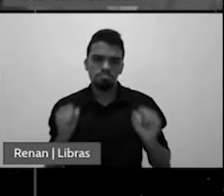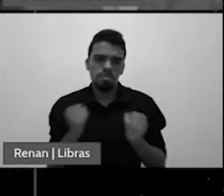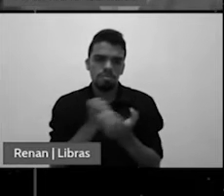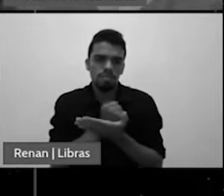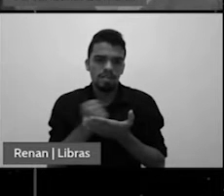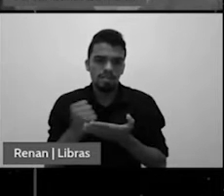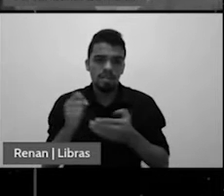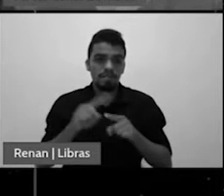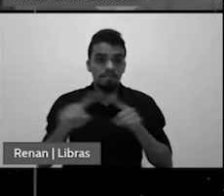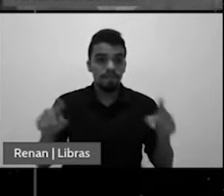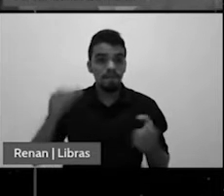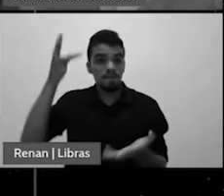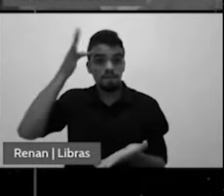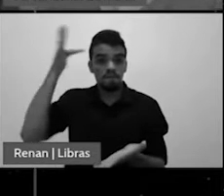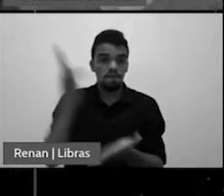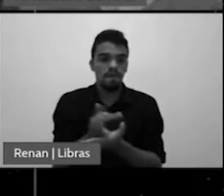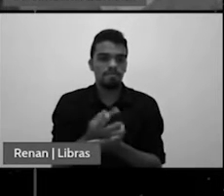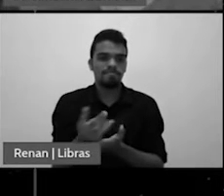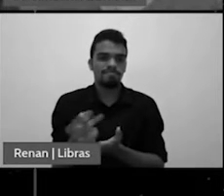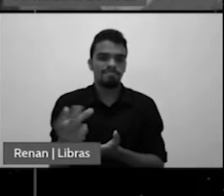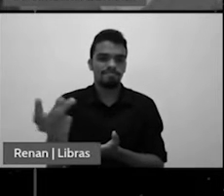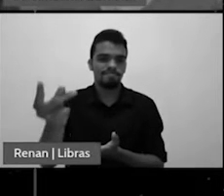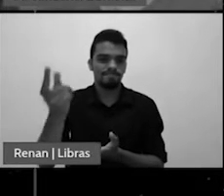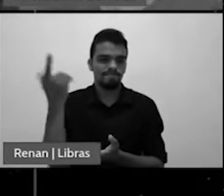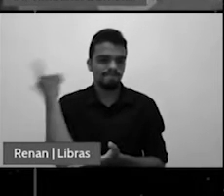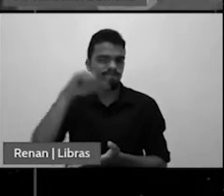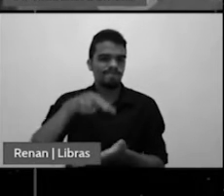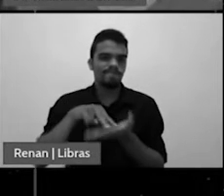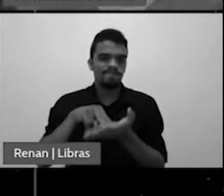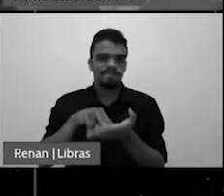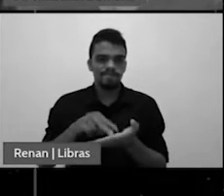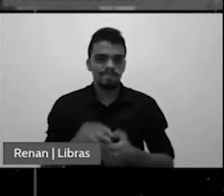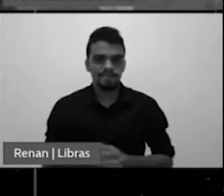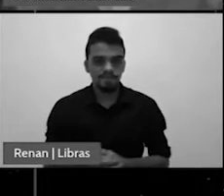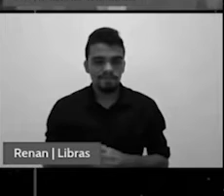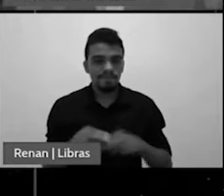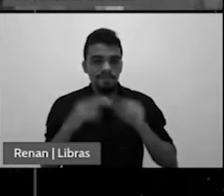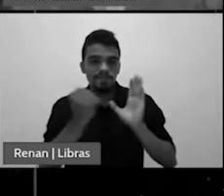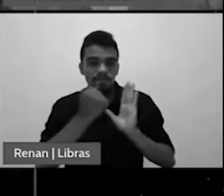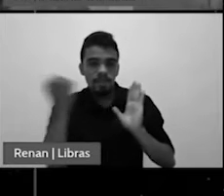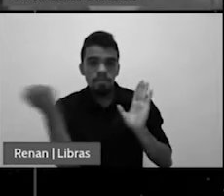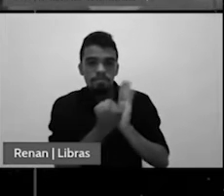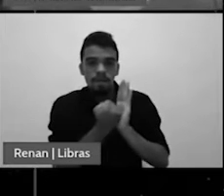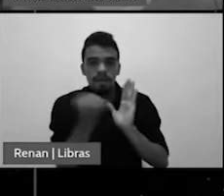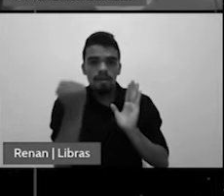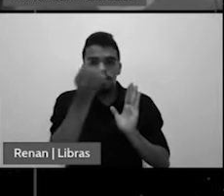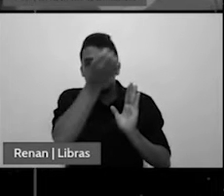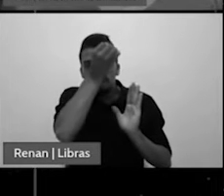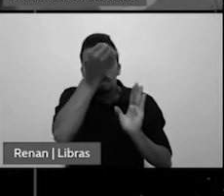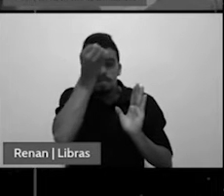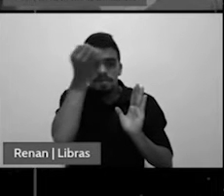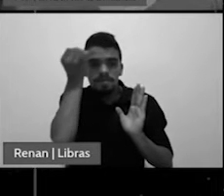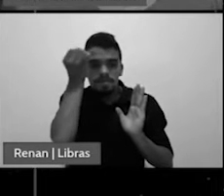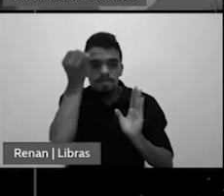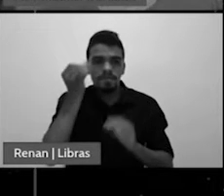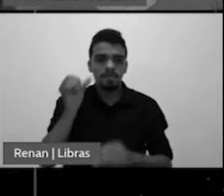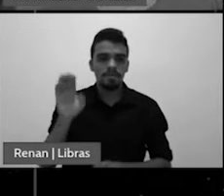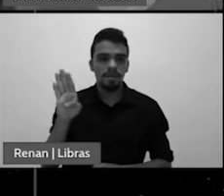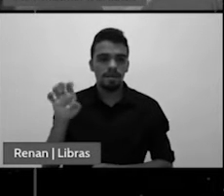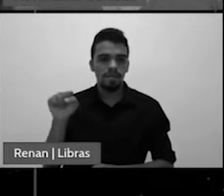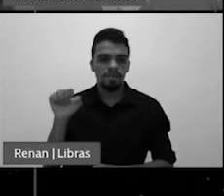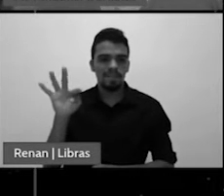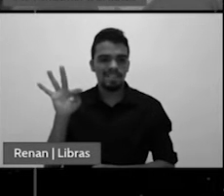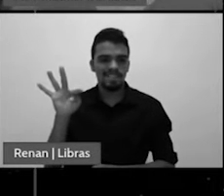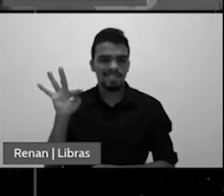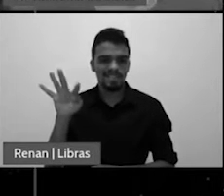versículos 17 e 18, diz que a marca da besta será colocada. E então, aquele que não tem a marca, o nome ou o número do seu